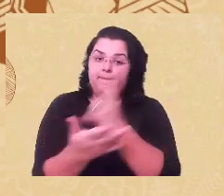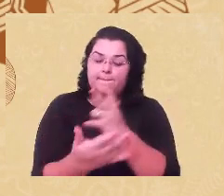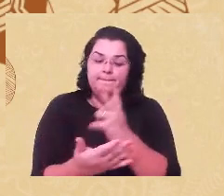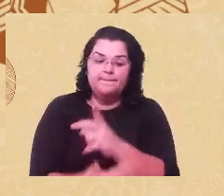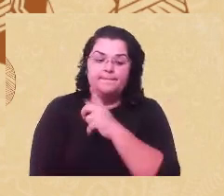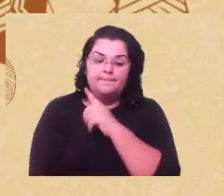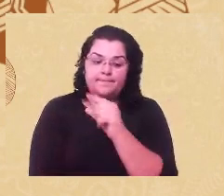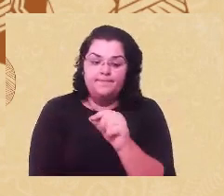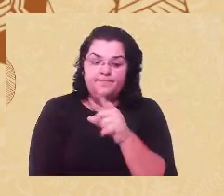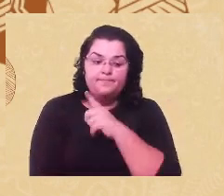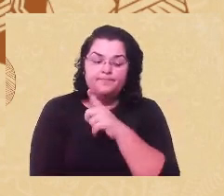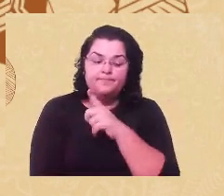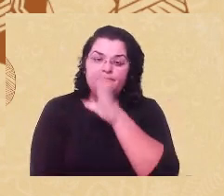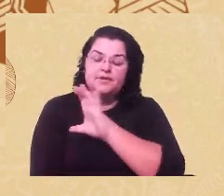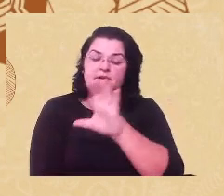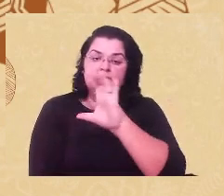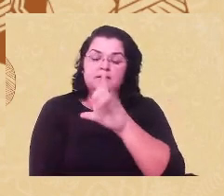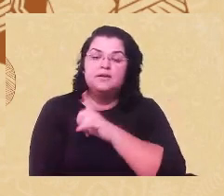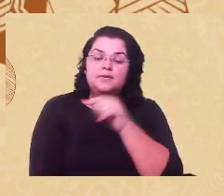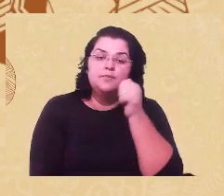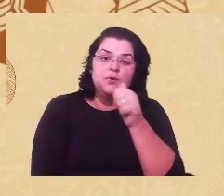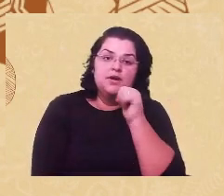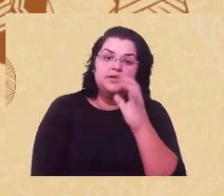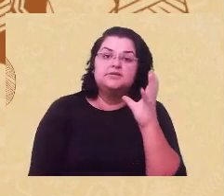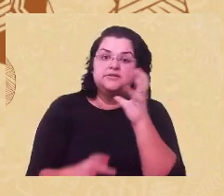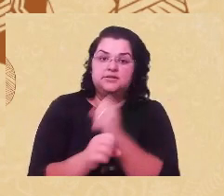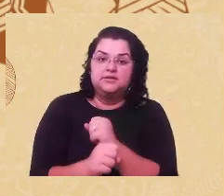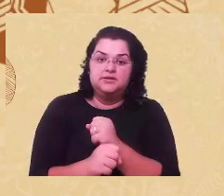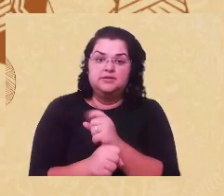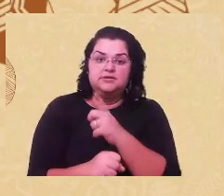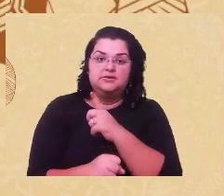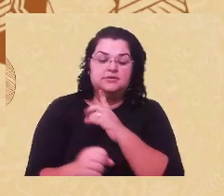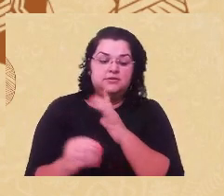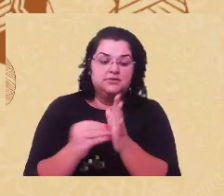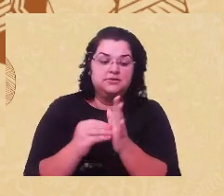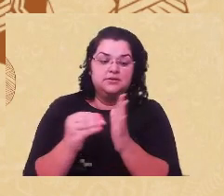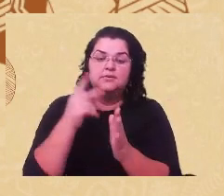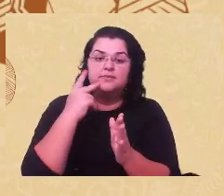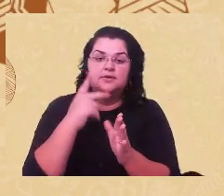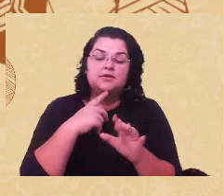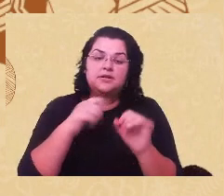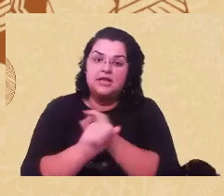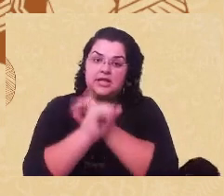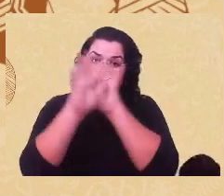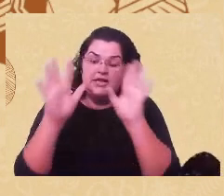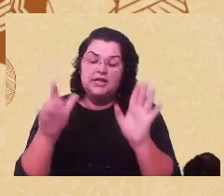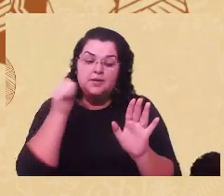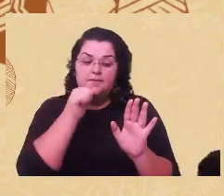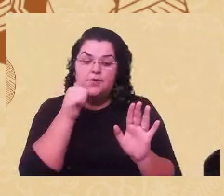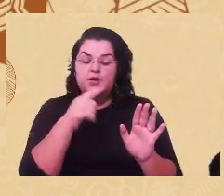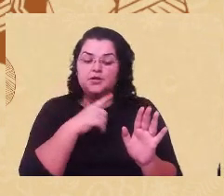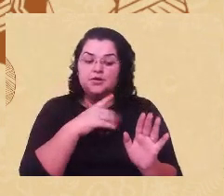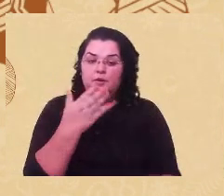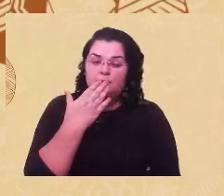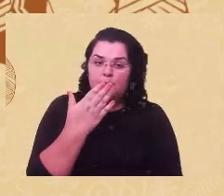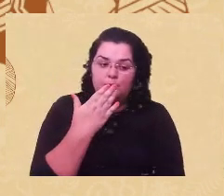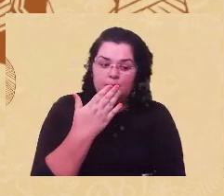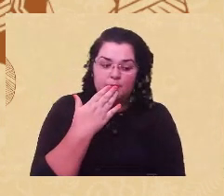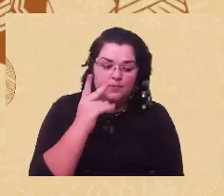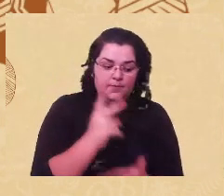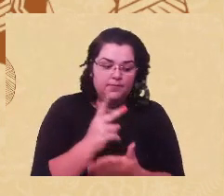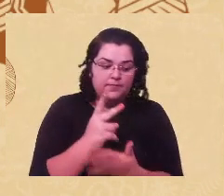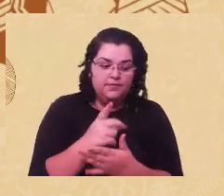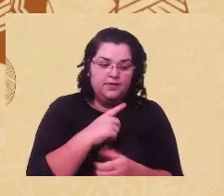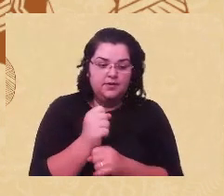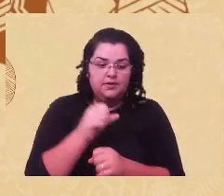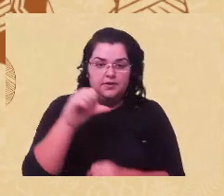80, também culminou na esterilização em massa de mulheres indígenas no início dos anos 90 no Peru, o que denota uma